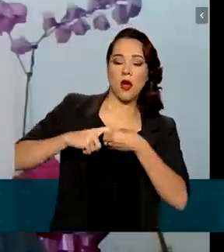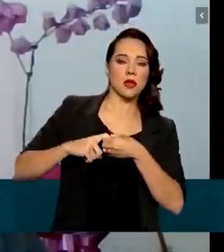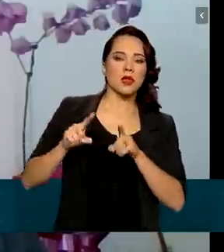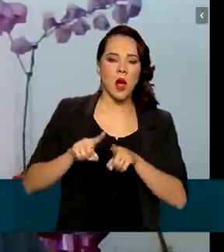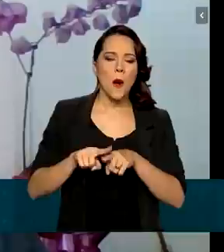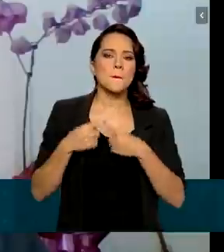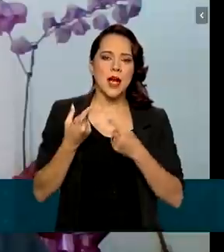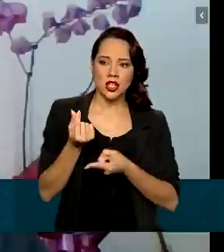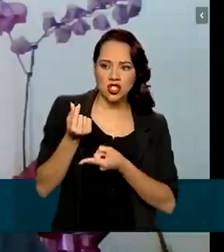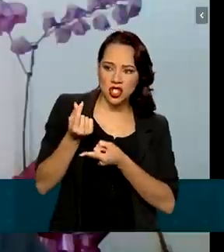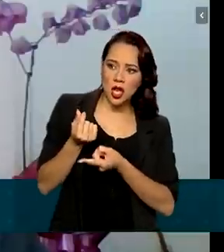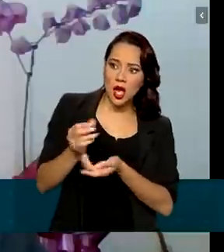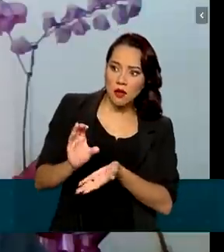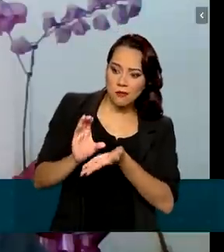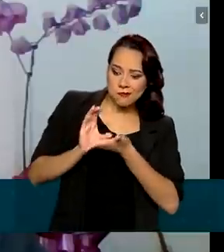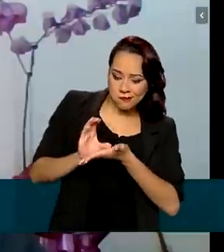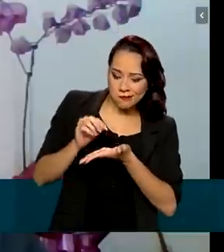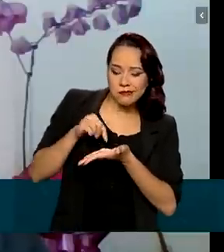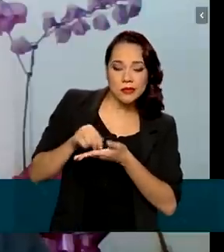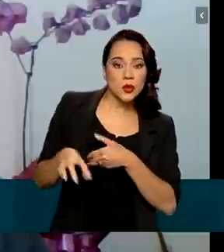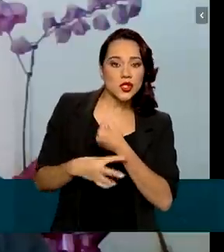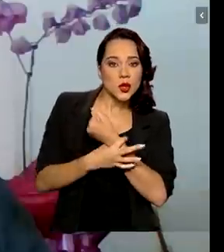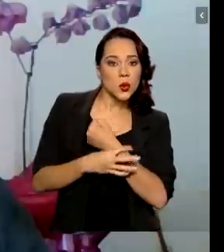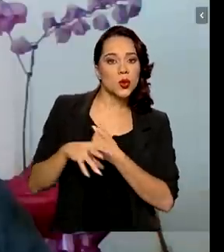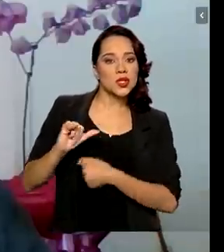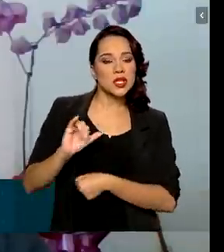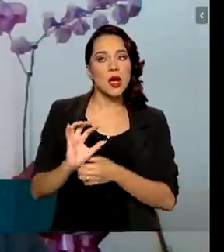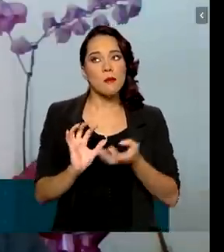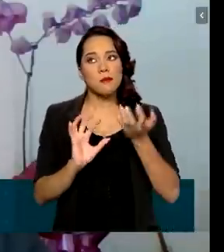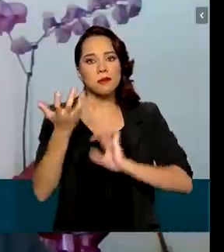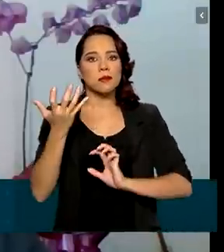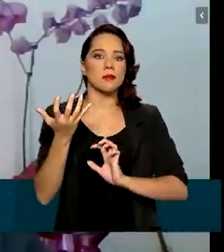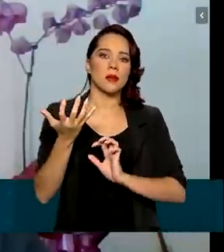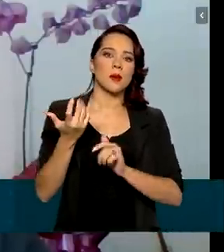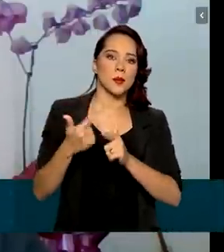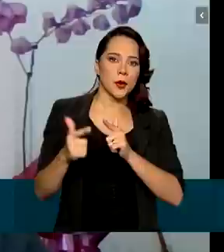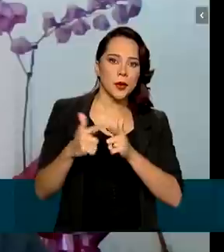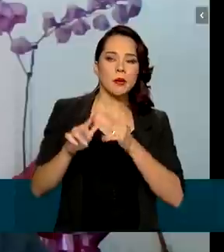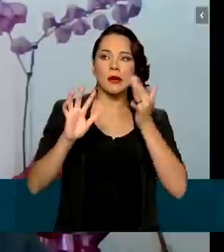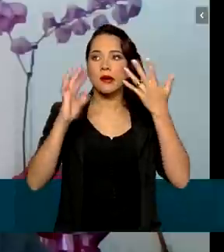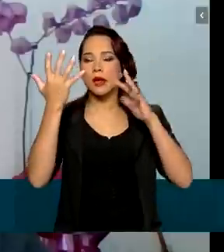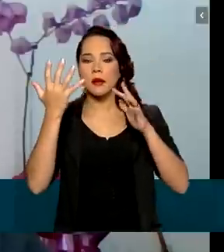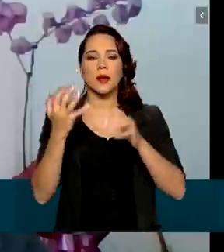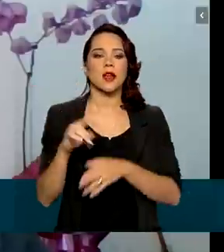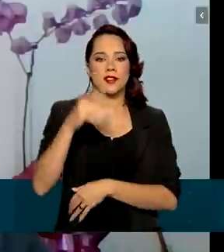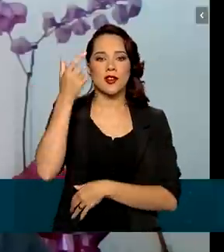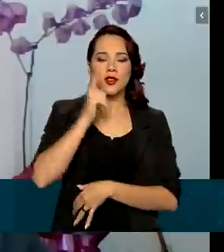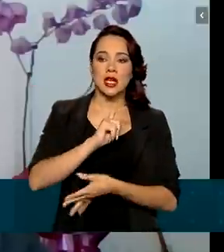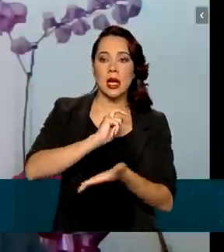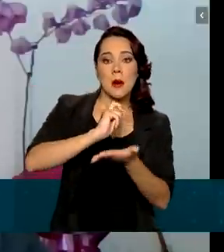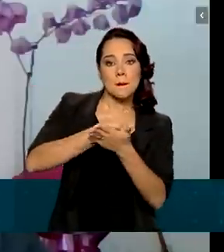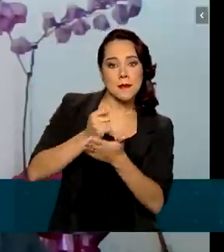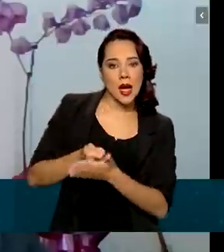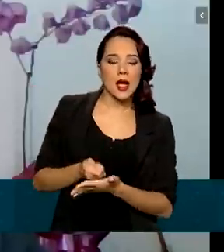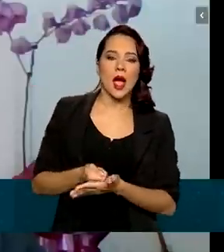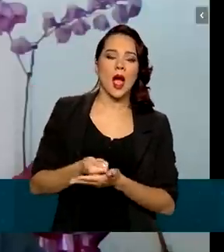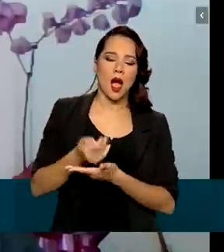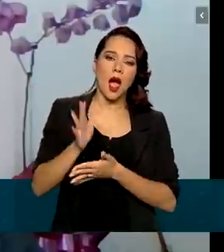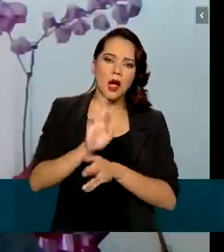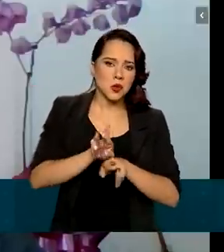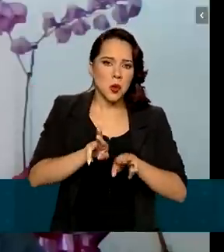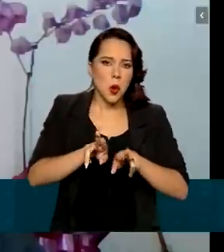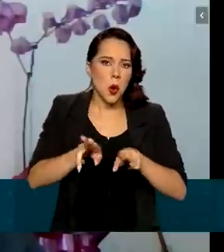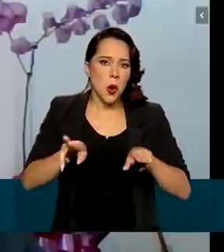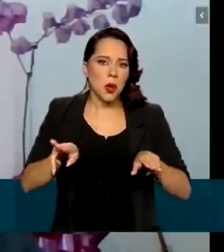um recurso da seguradora em caso de adversidade climática. E ele consegue pagar os seus compromissos,